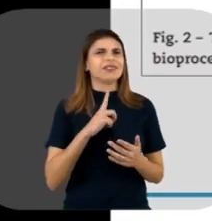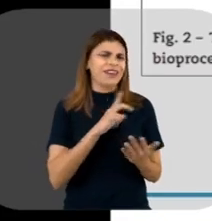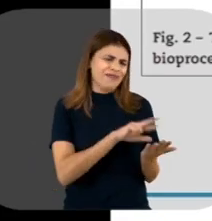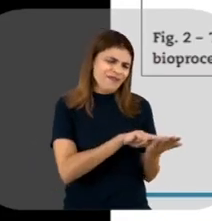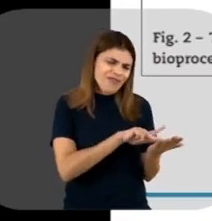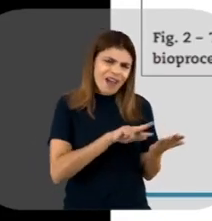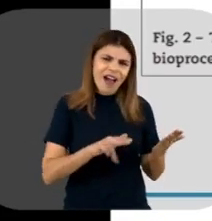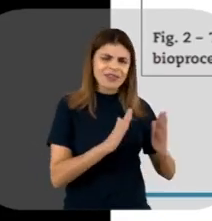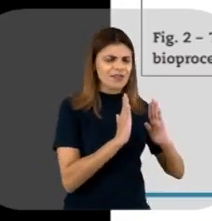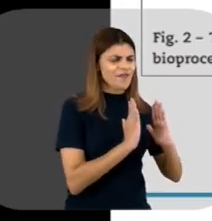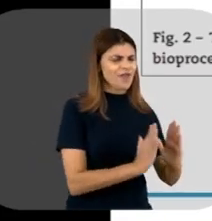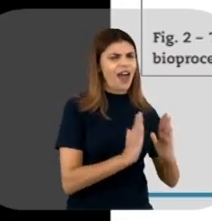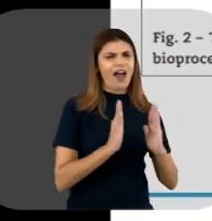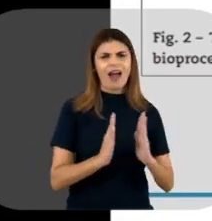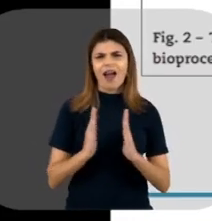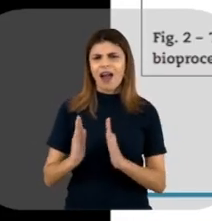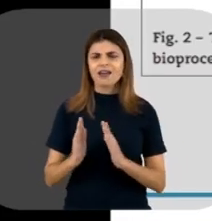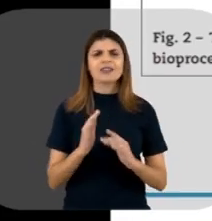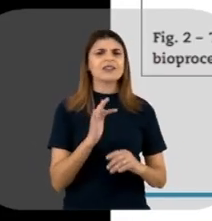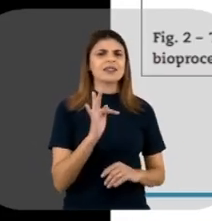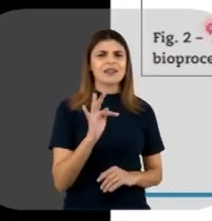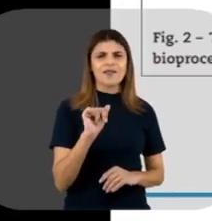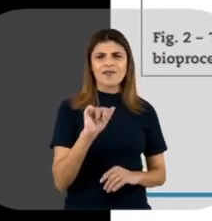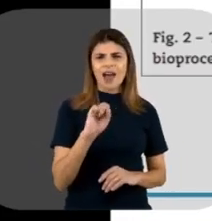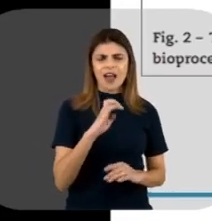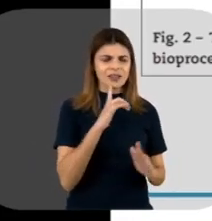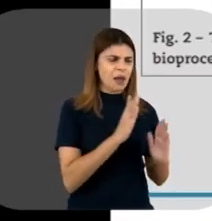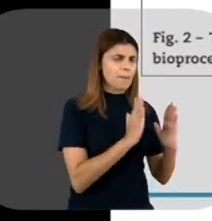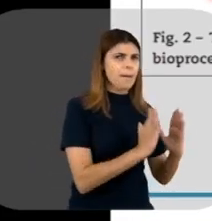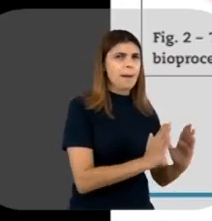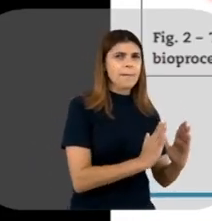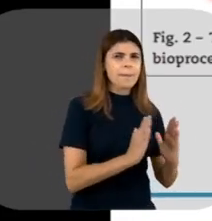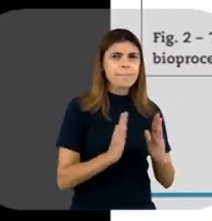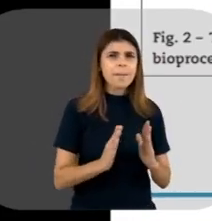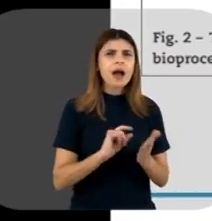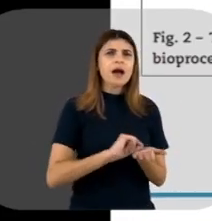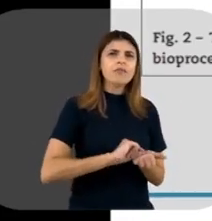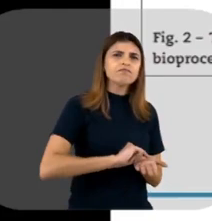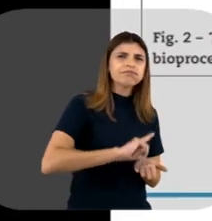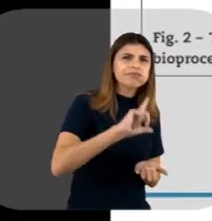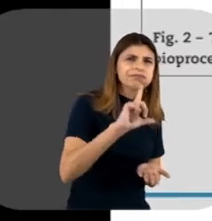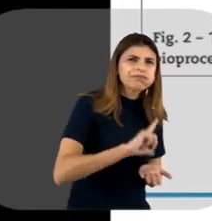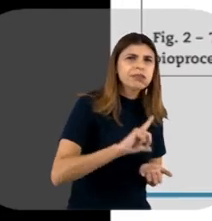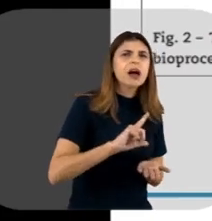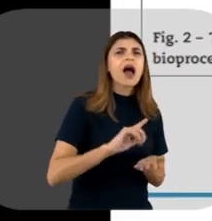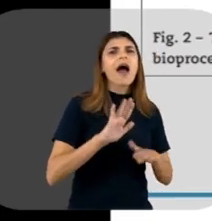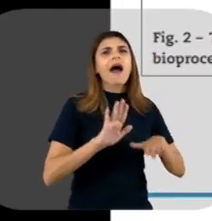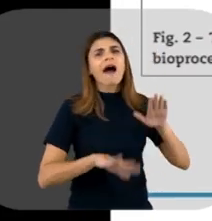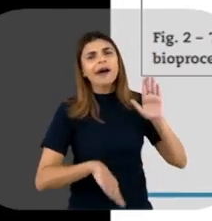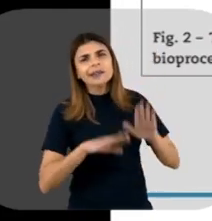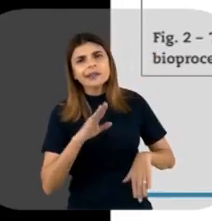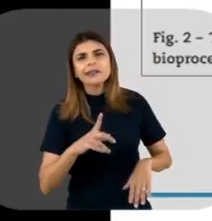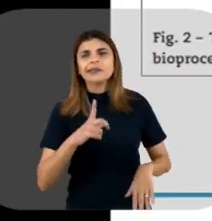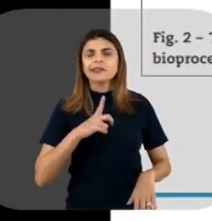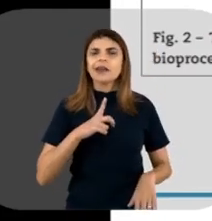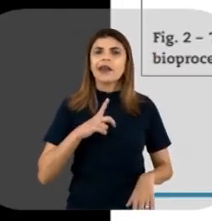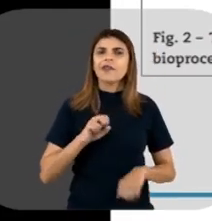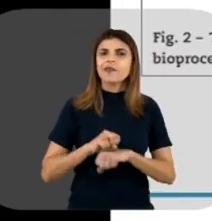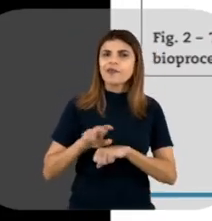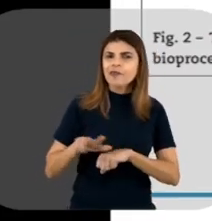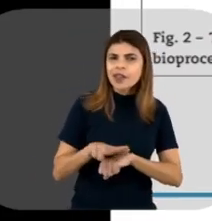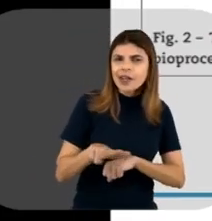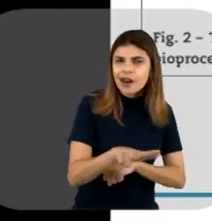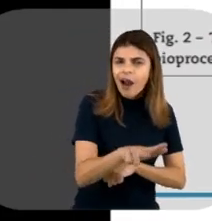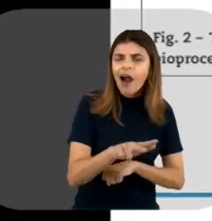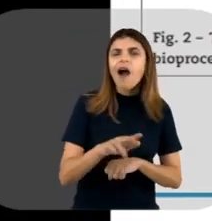envolve várias fases, né? Como eu coloquei aqui, uma cromatografia de maior resolução. Às vezes, existe uma etapa de